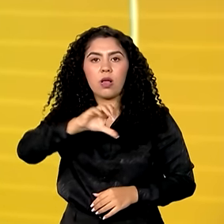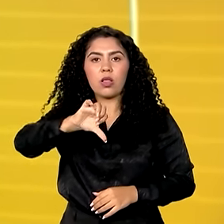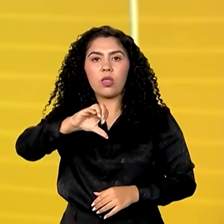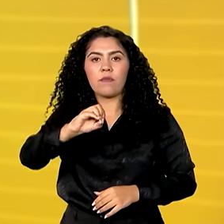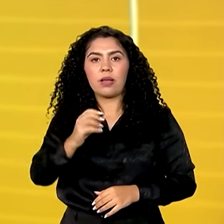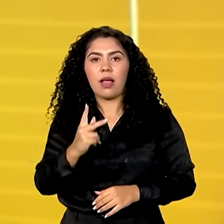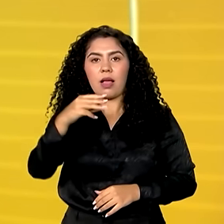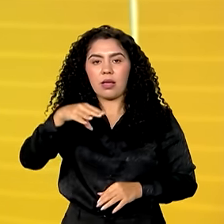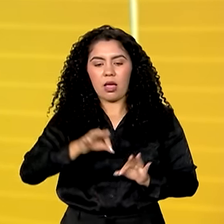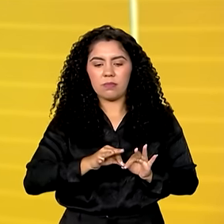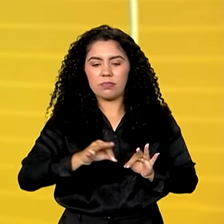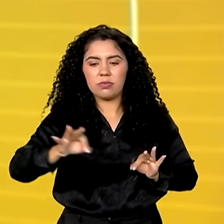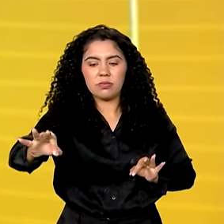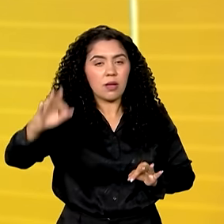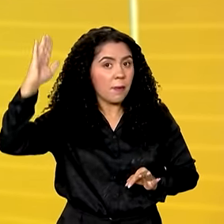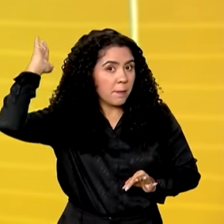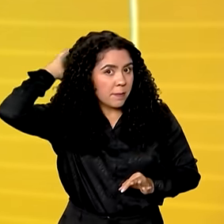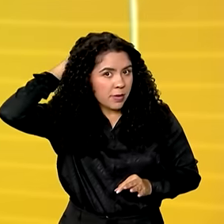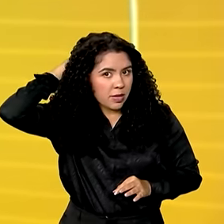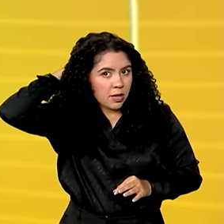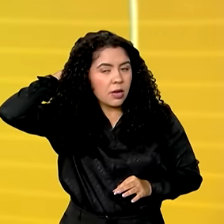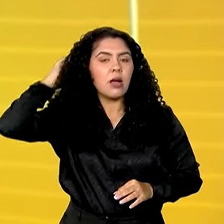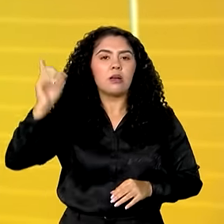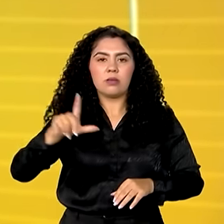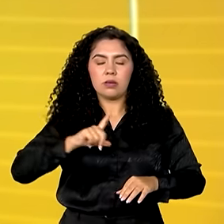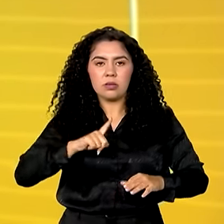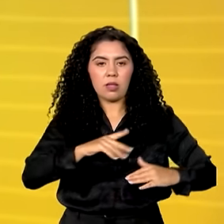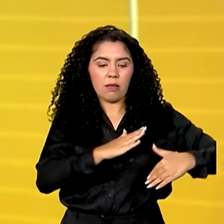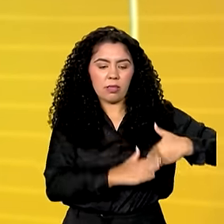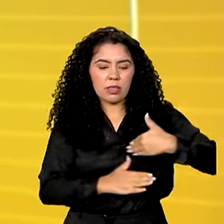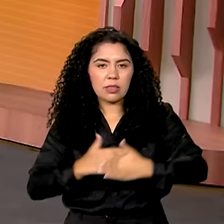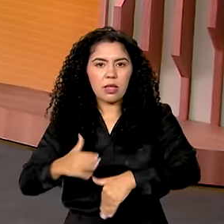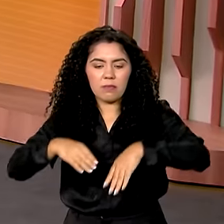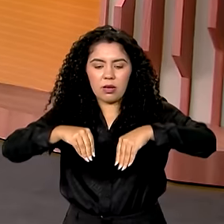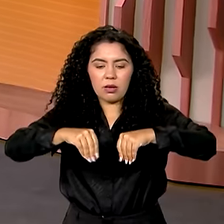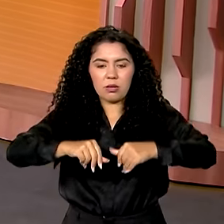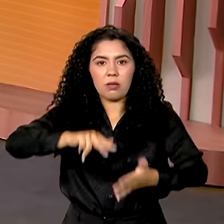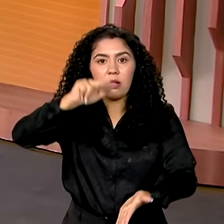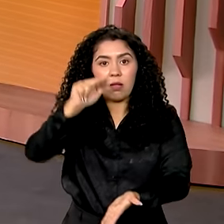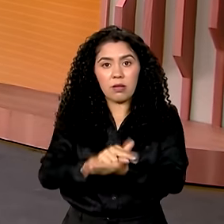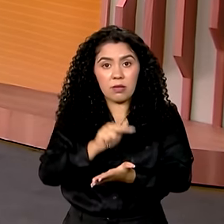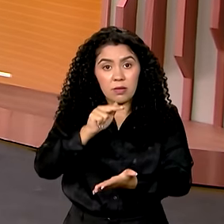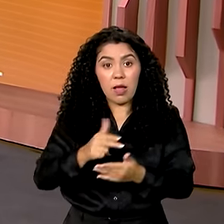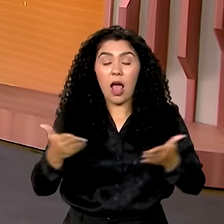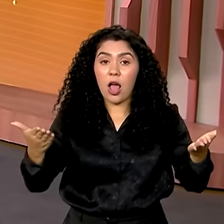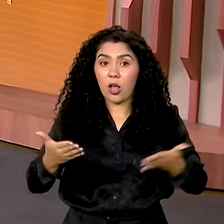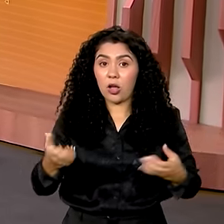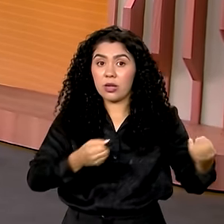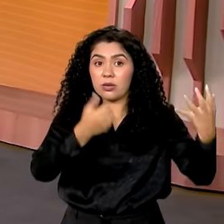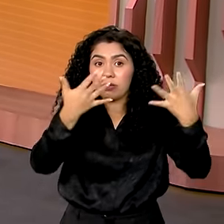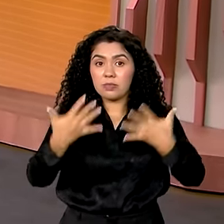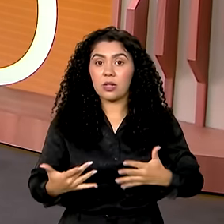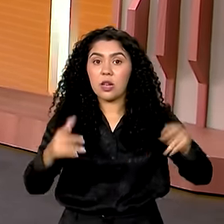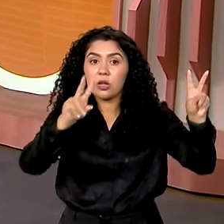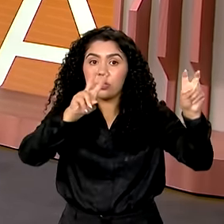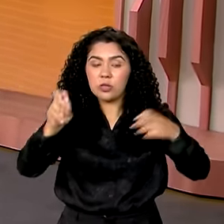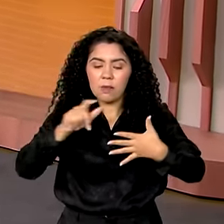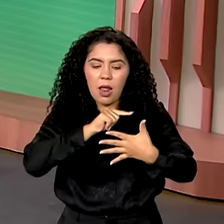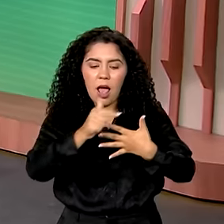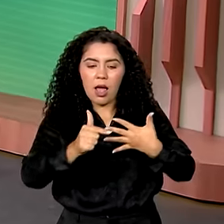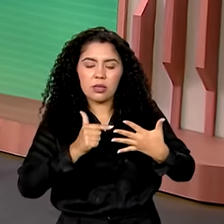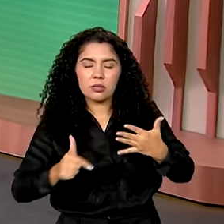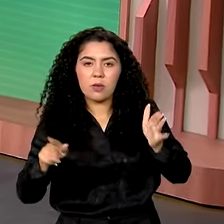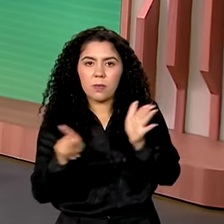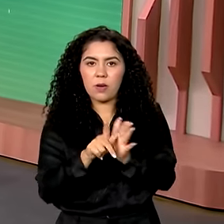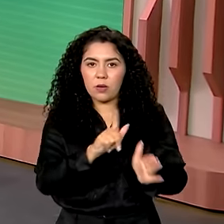O reconhecimento é uma das etapas do processo de regularização fundiária. E vamos aproveitar, então, para conhecer algumas ações do governo